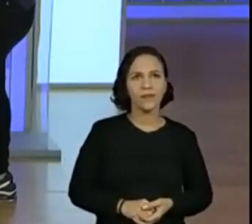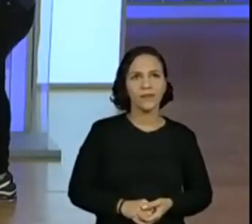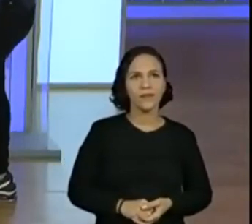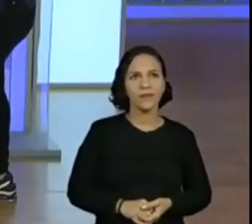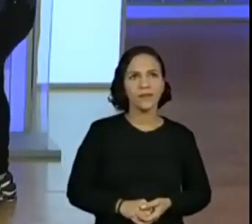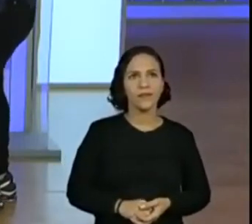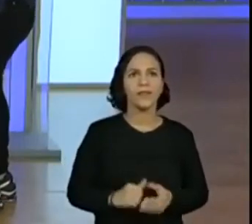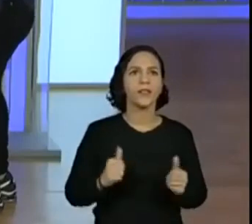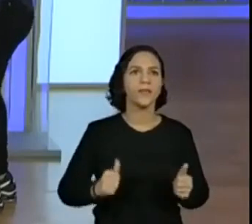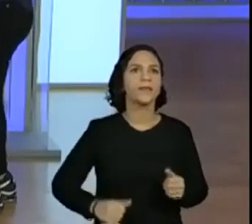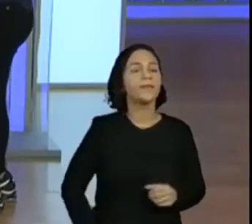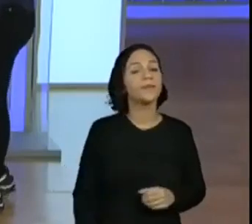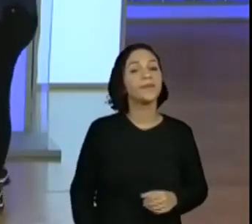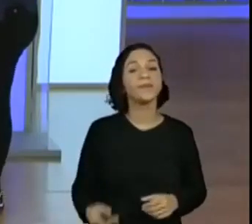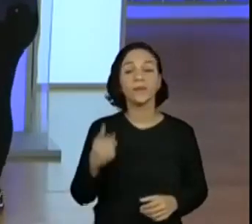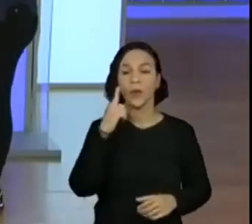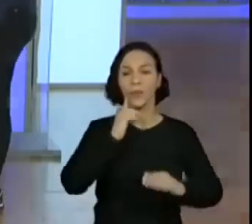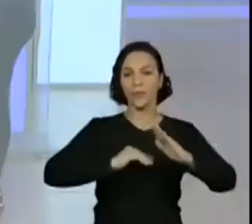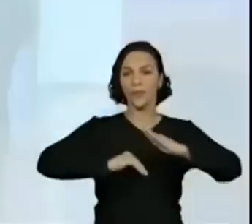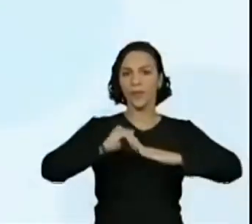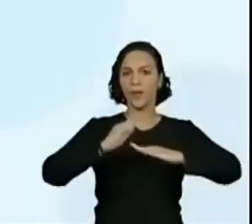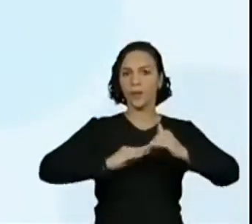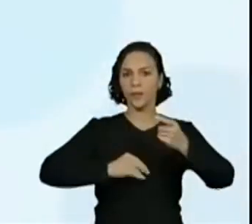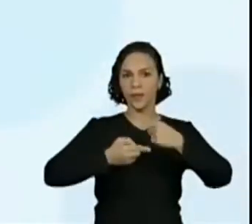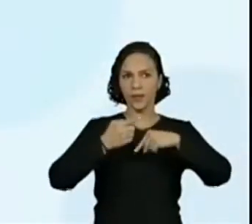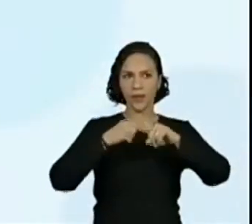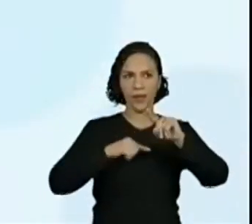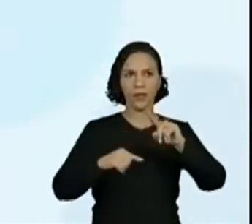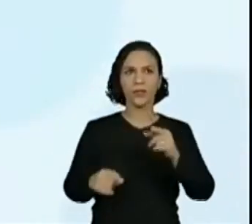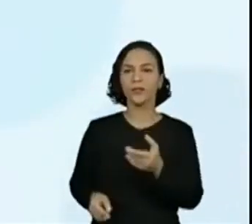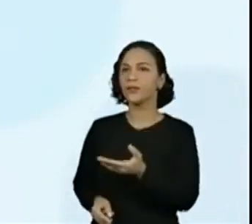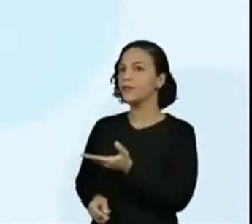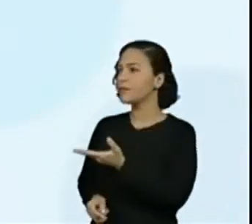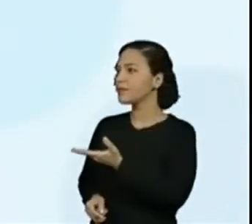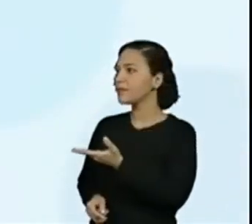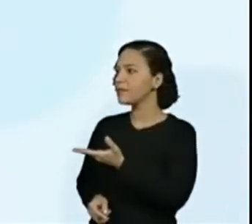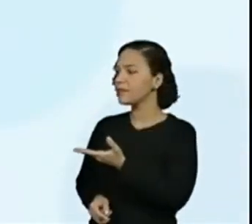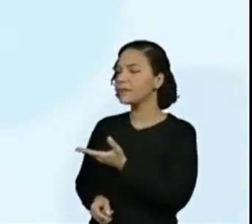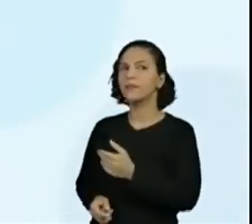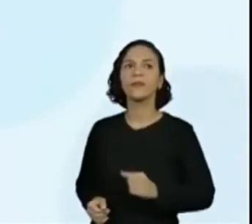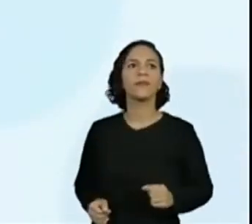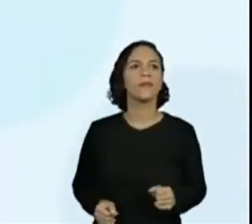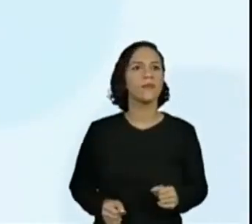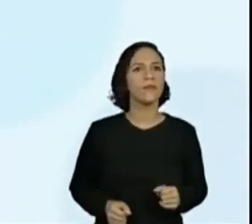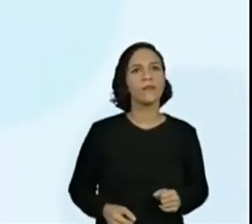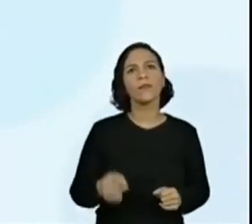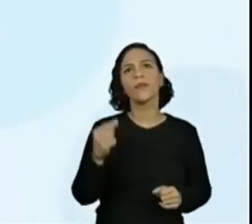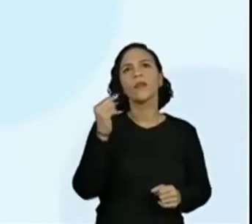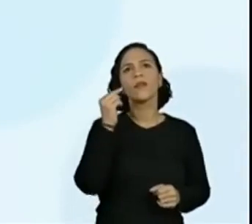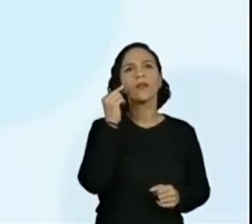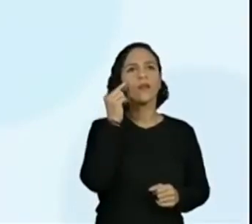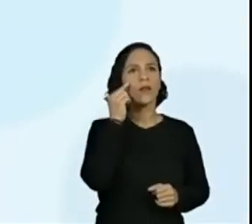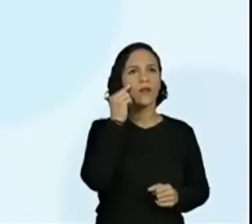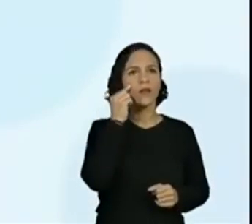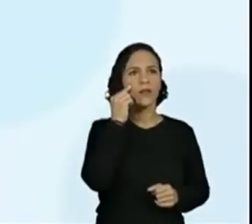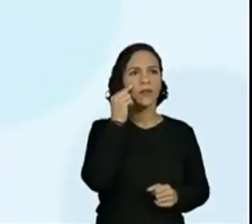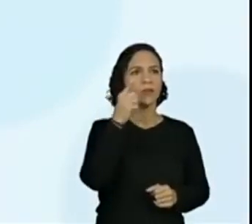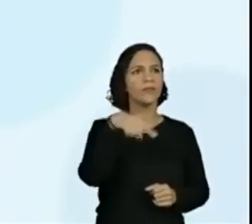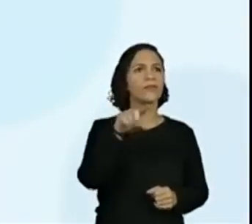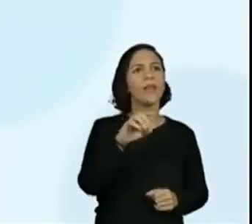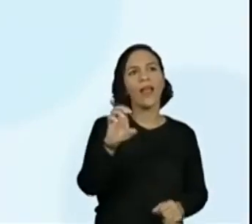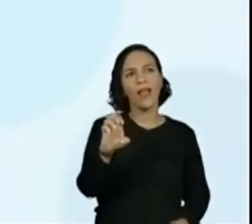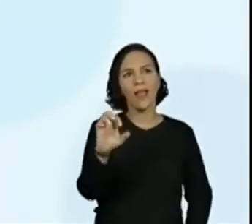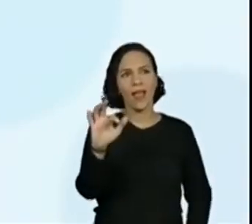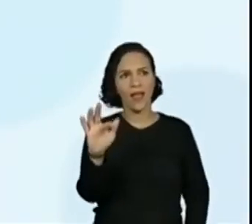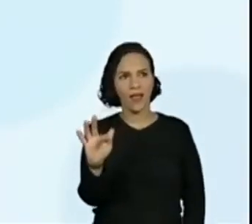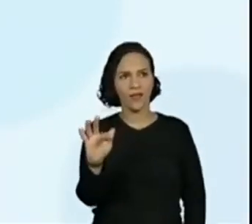Vamos. Habilidade. Vamos lá. A Praça Primavera, código da aula